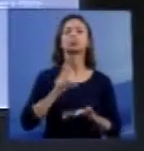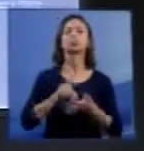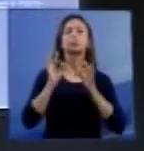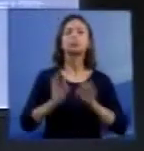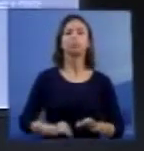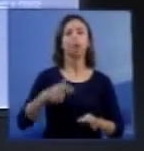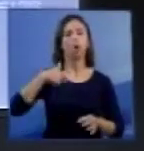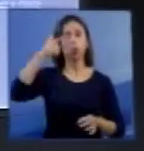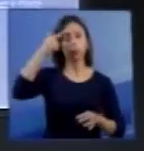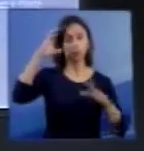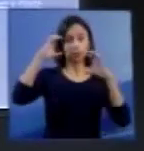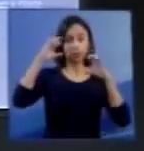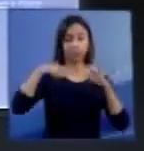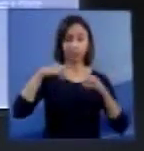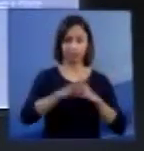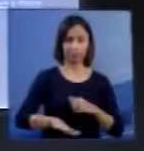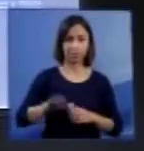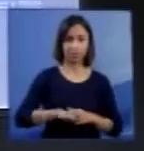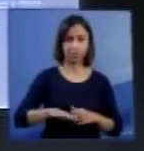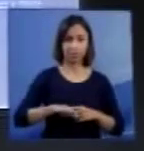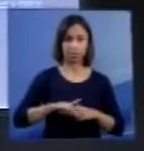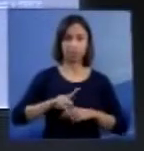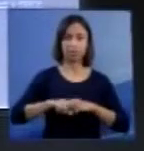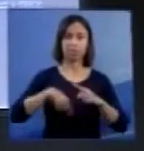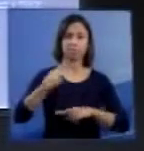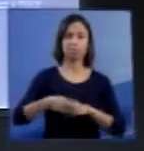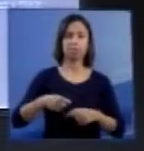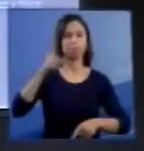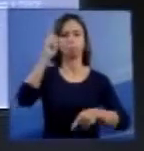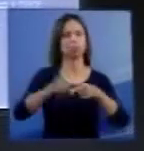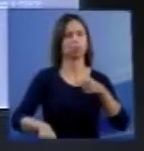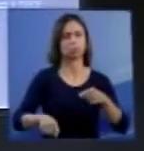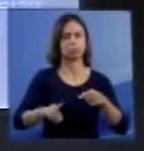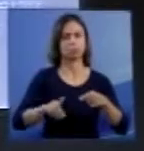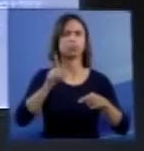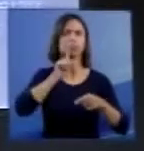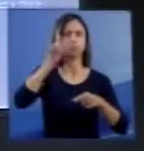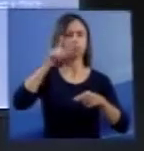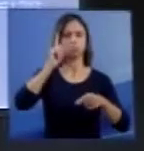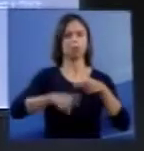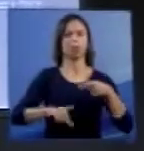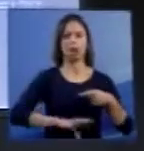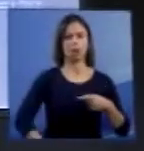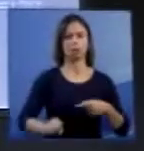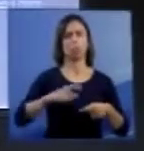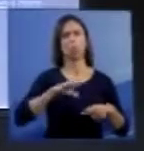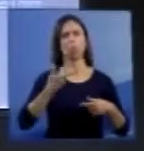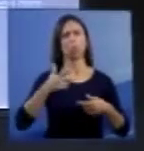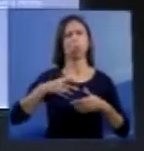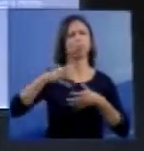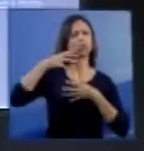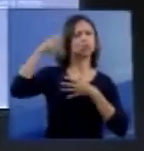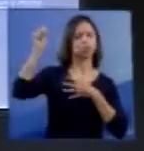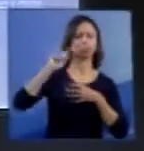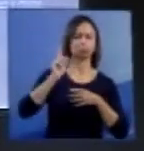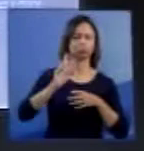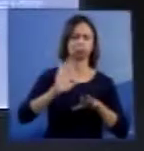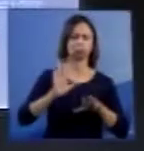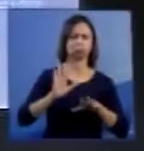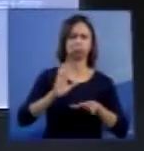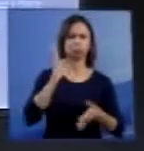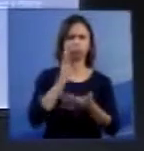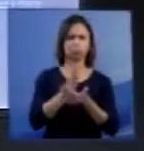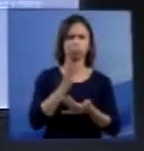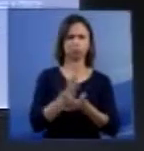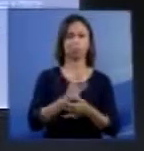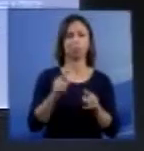dessas crianças e voltou a proibir a retirada de órgãos sem os sinais clássicos de morte. Não foi aceita a equivalência da